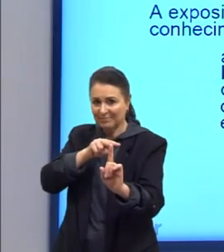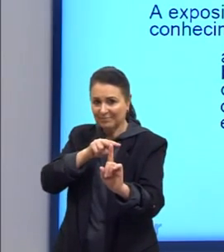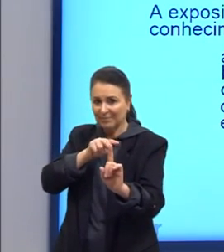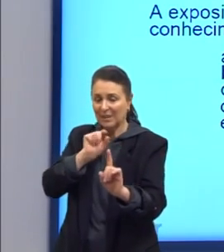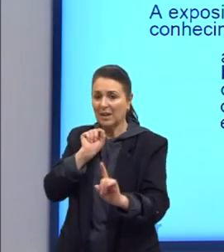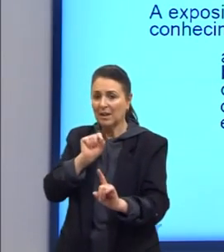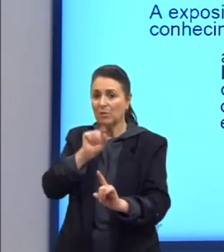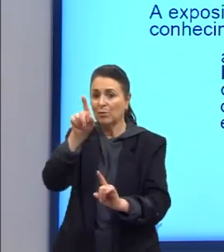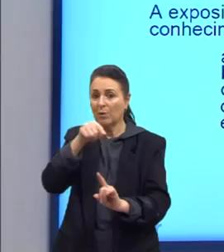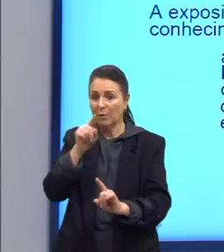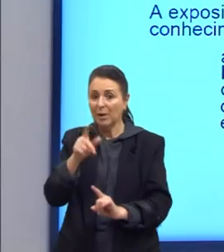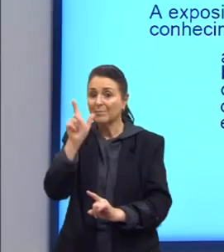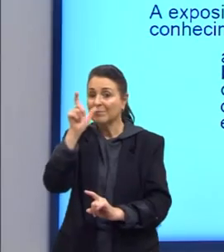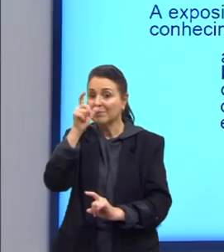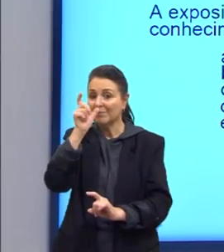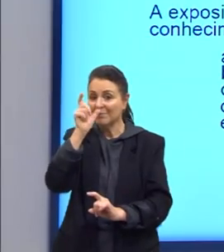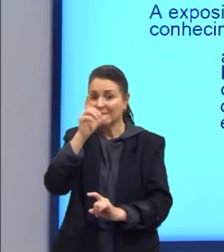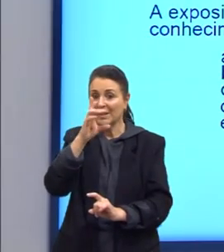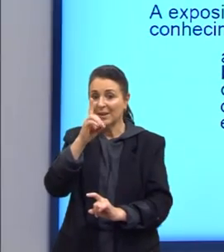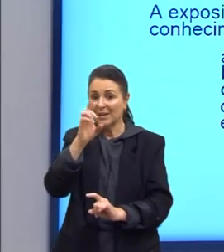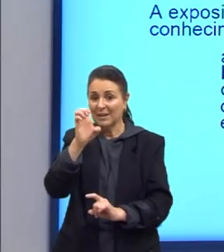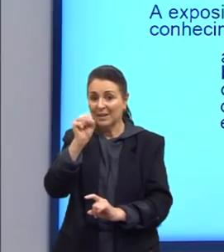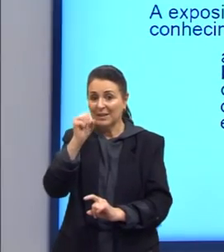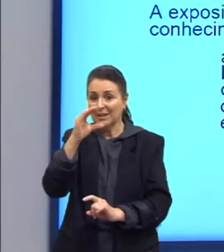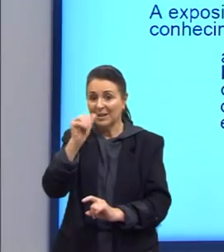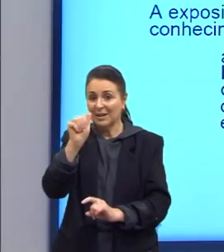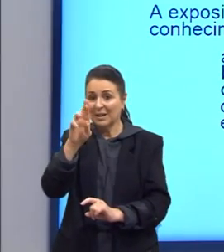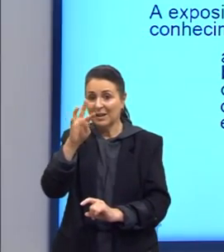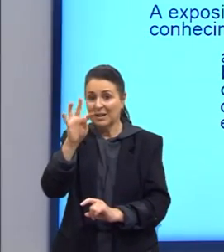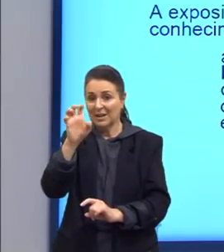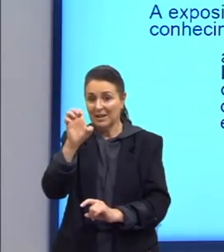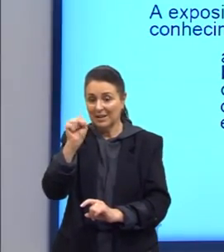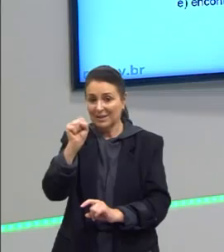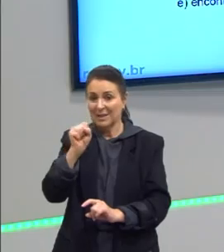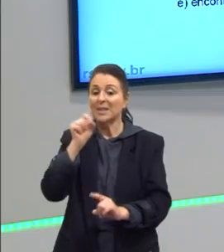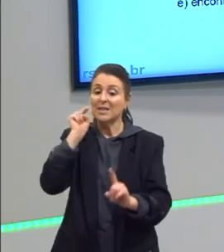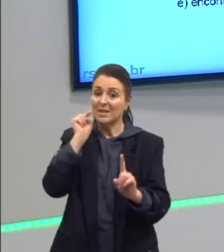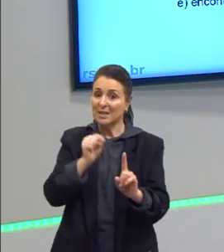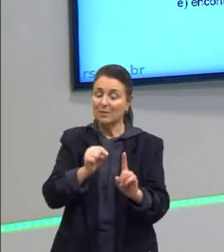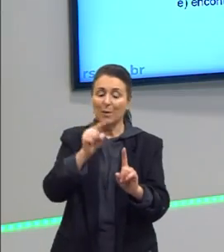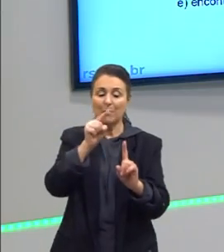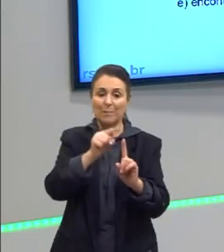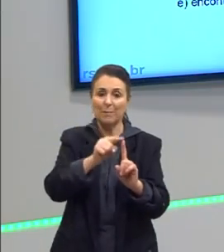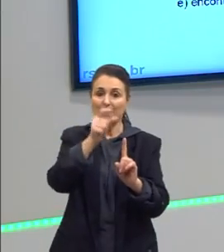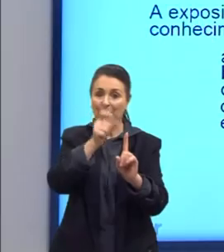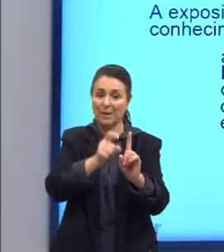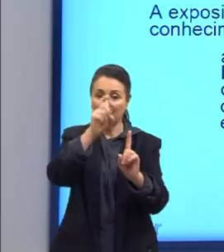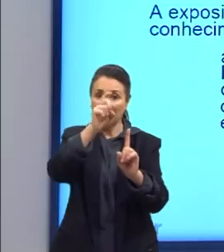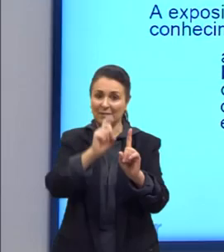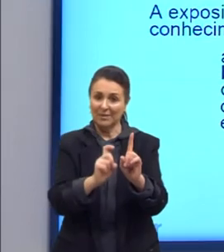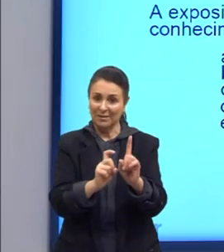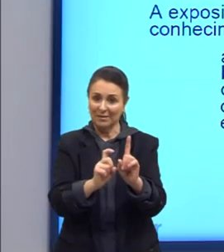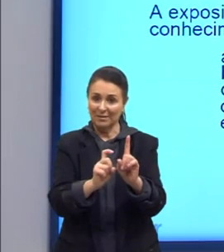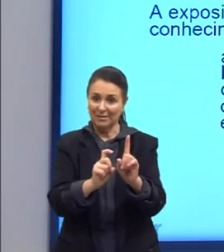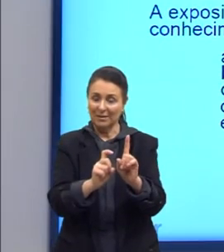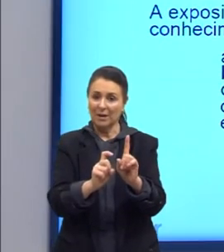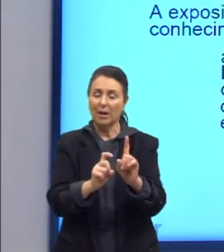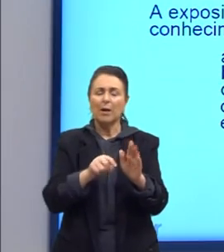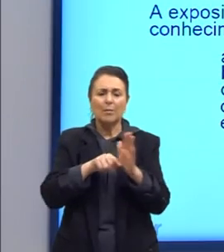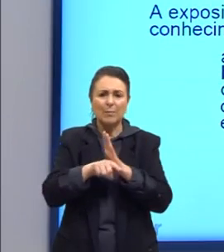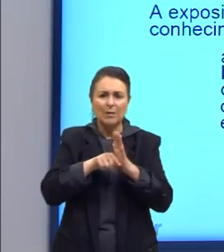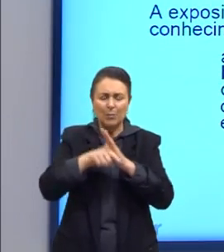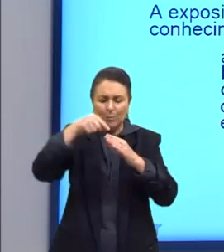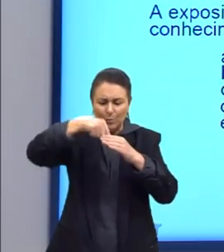Descartes. Através da razão. E isso é metafísica. Isso é metafísica. a questionar de forma profunda,